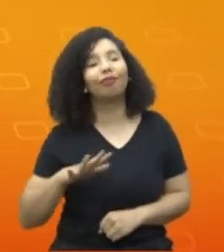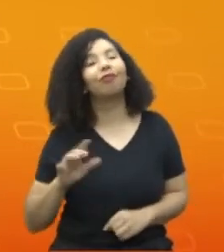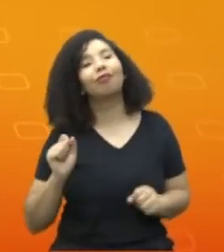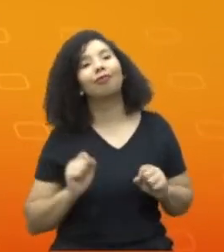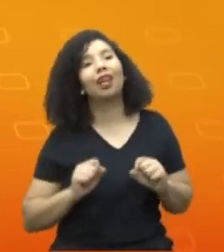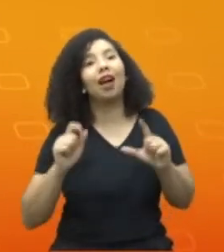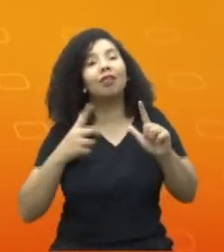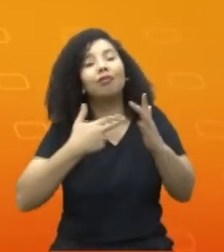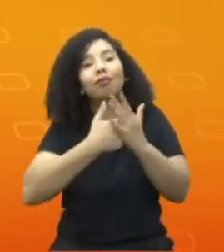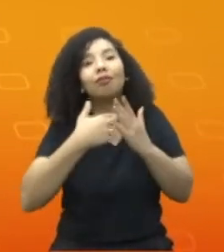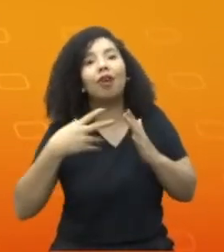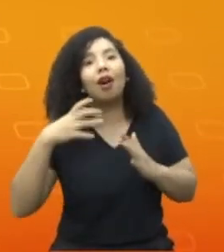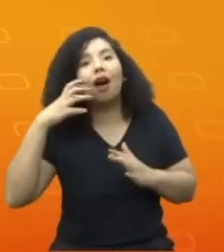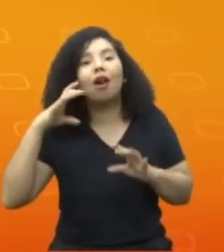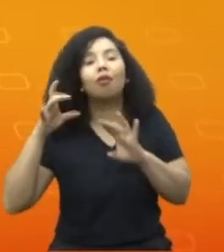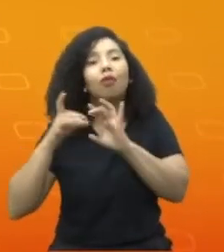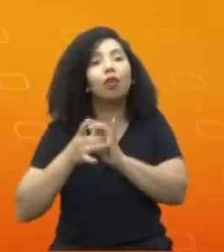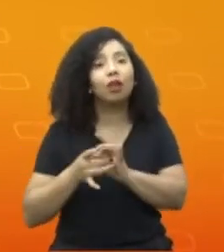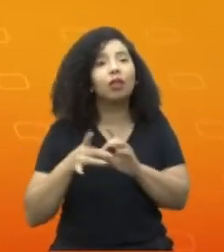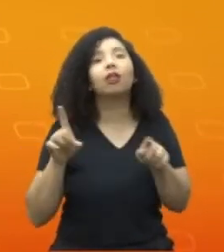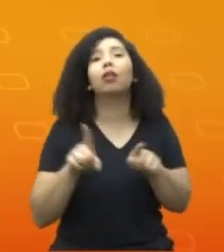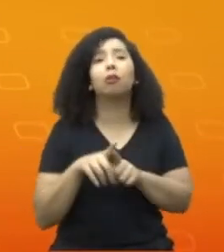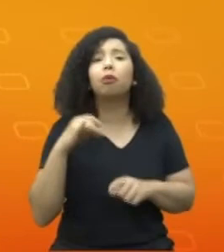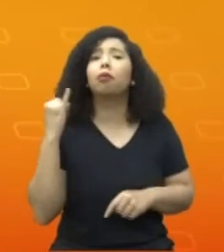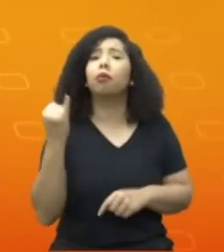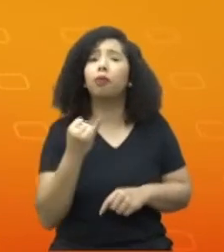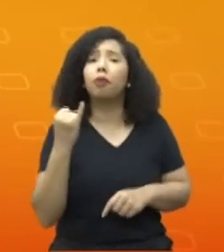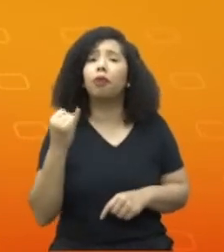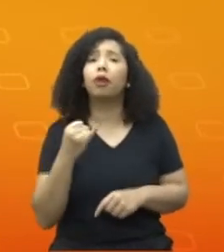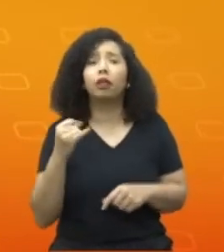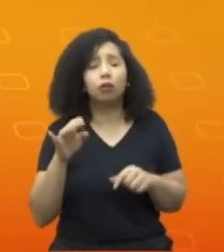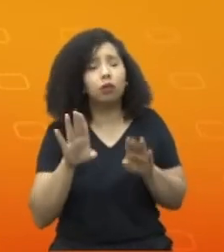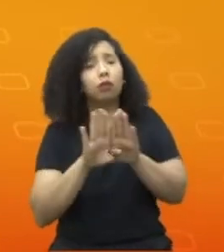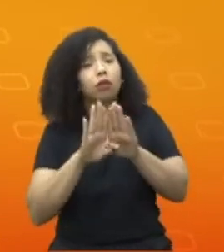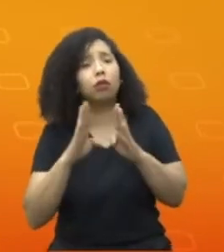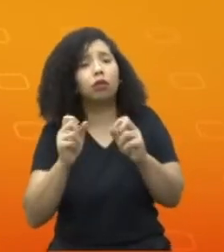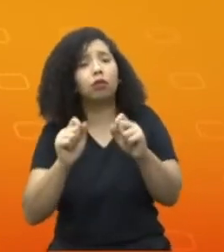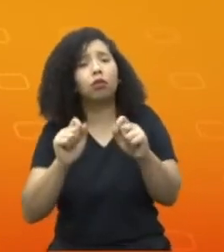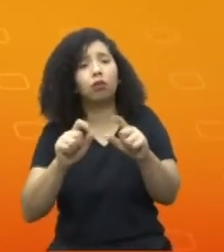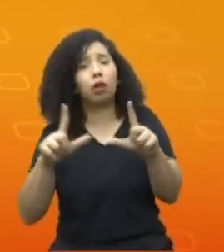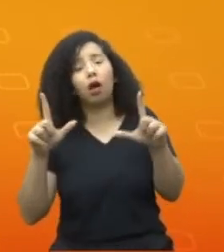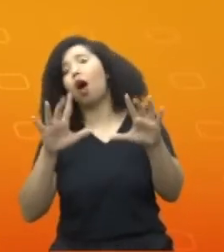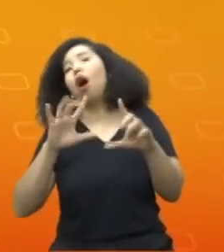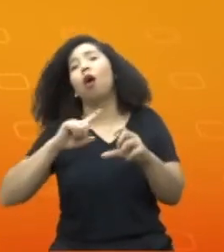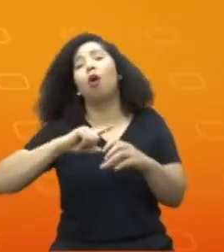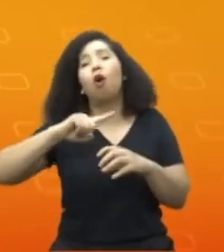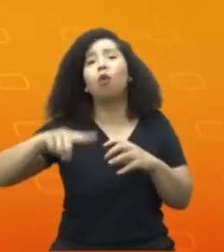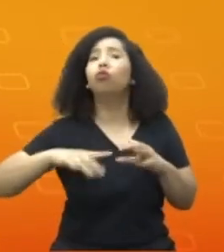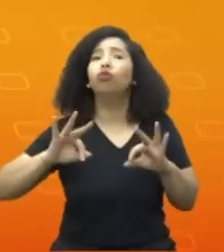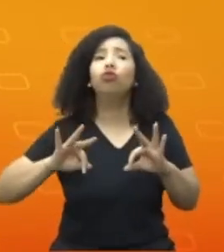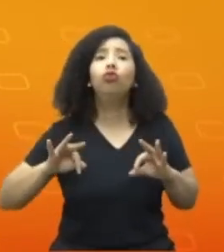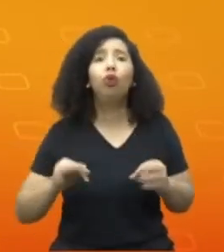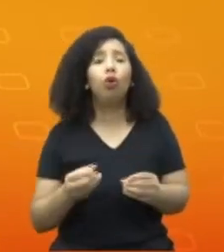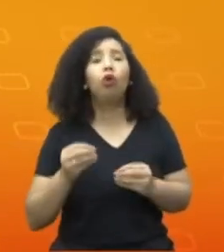de mostrar a importância da rádiofusão aberta, universal, que integra o país